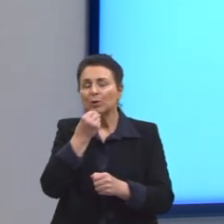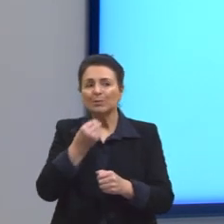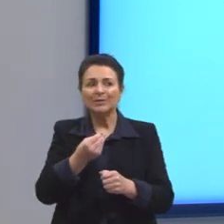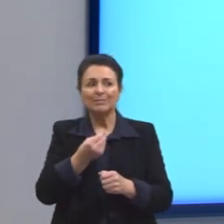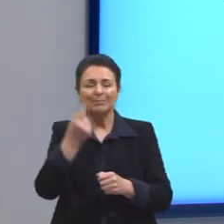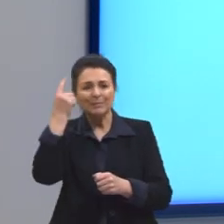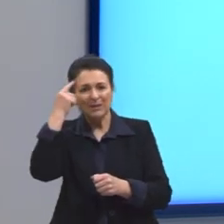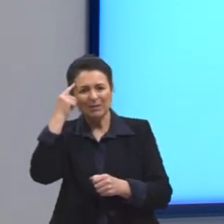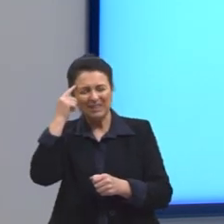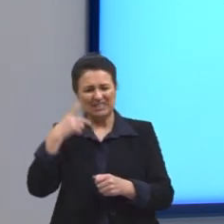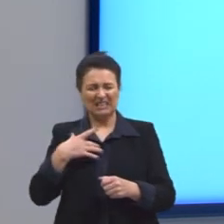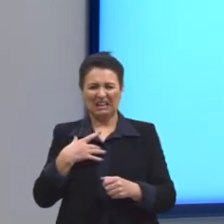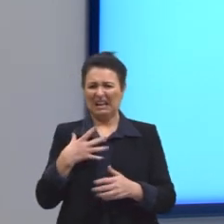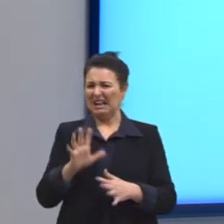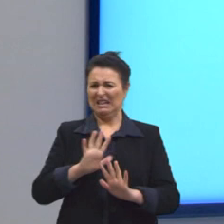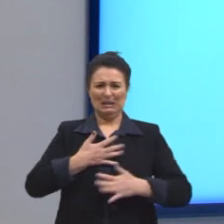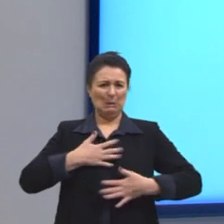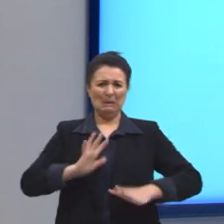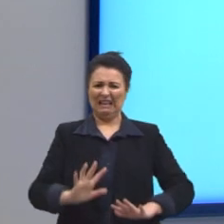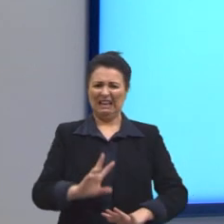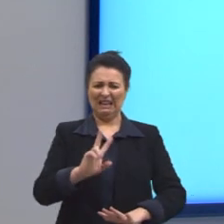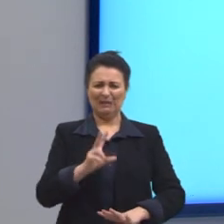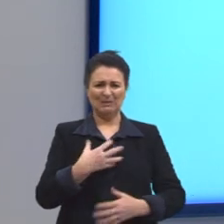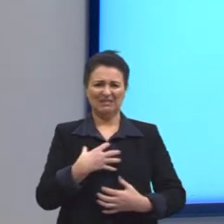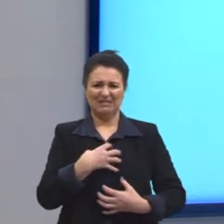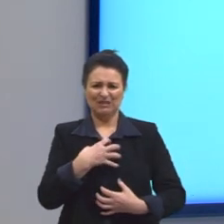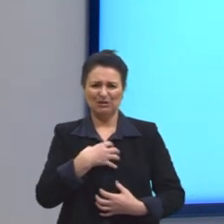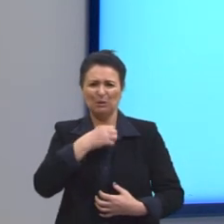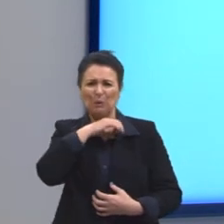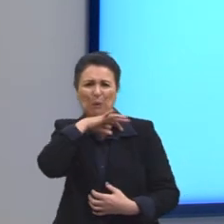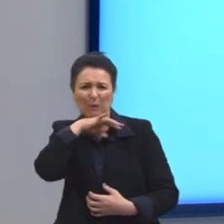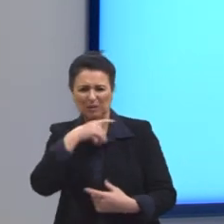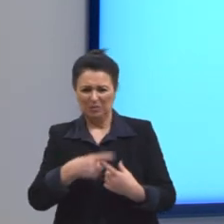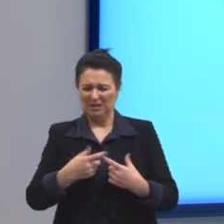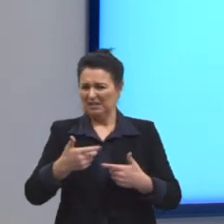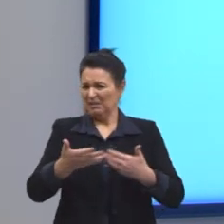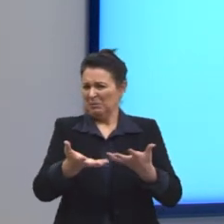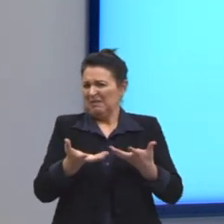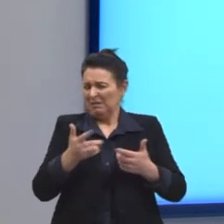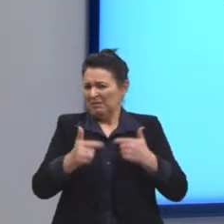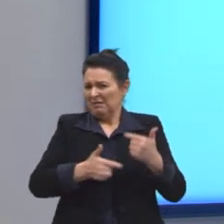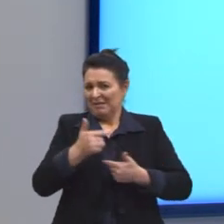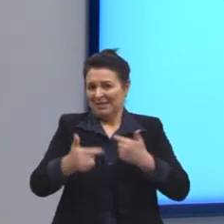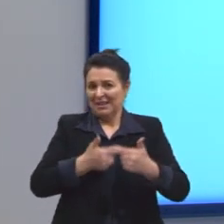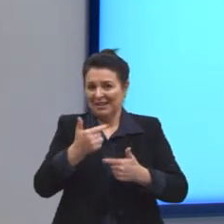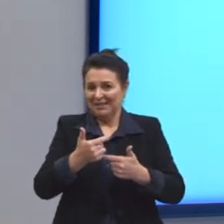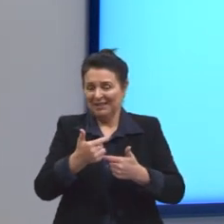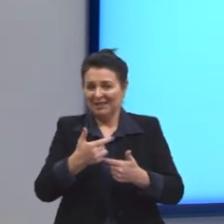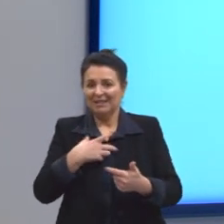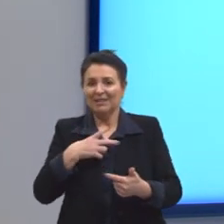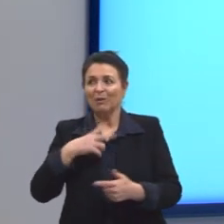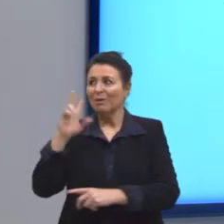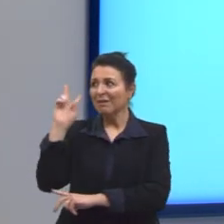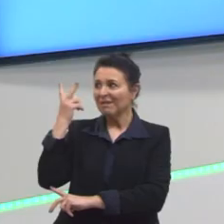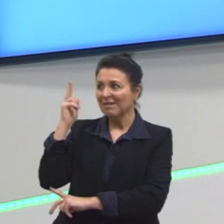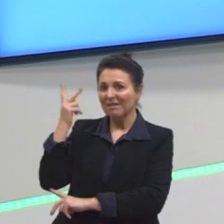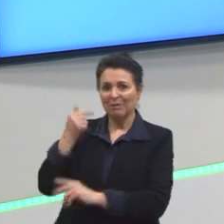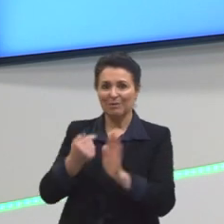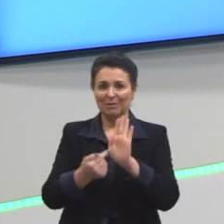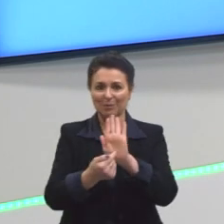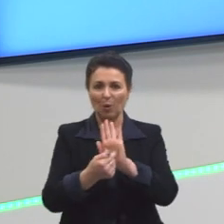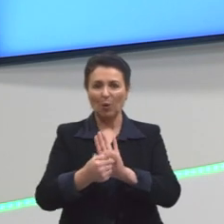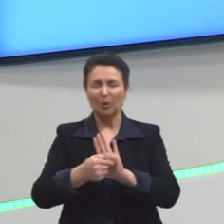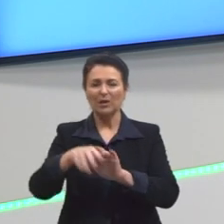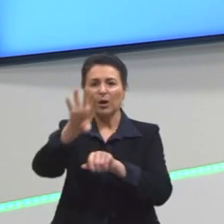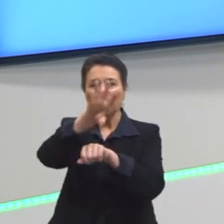humilhação, eles trabalharem no campo. Mas tem uma questão que é importante, que a gente tem que ressaltar, que é essa questão da historiografia, do